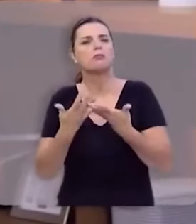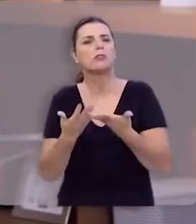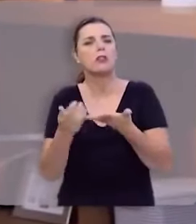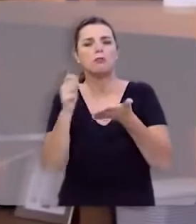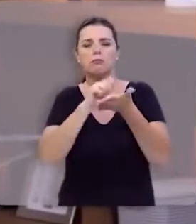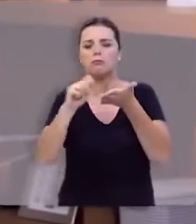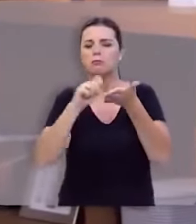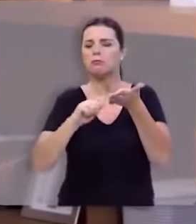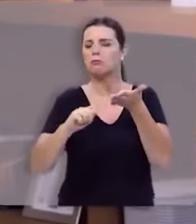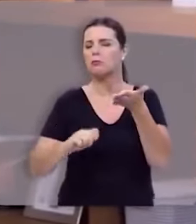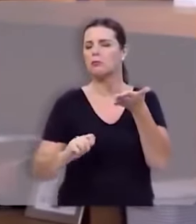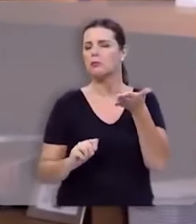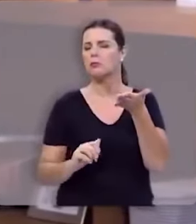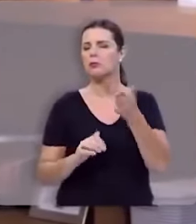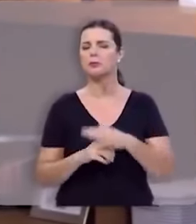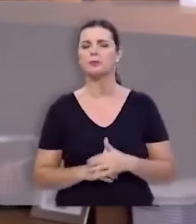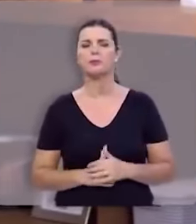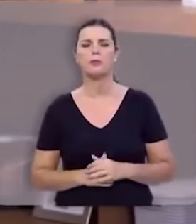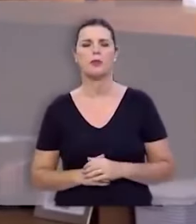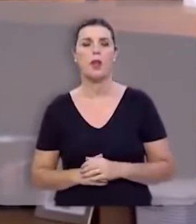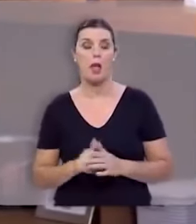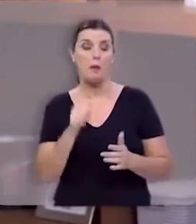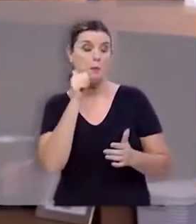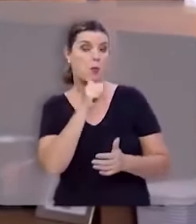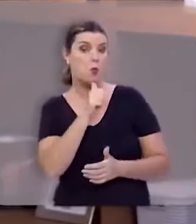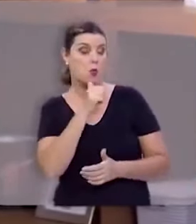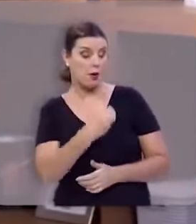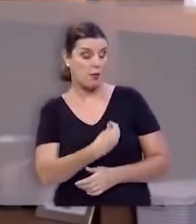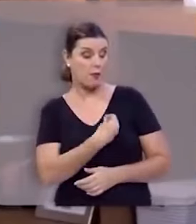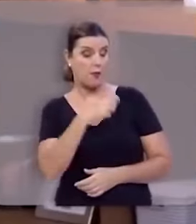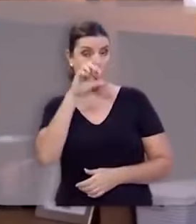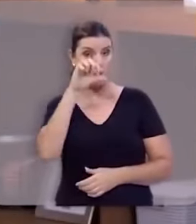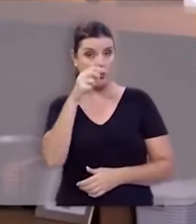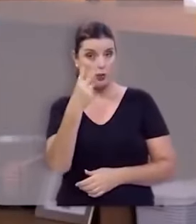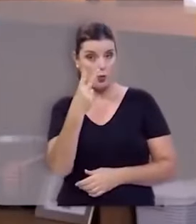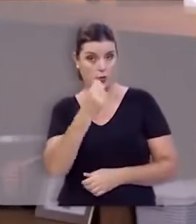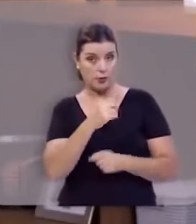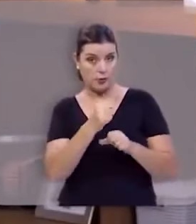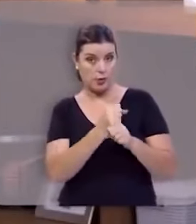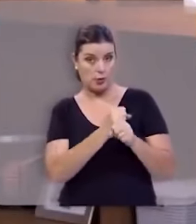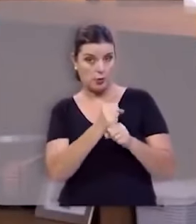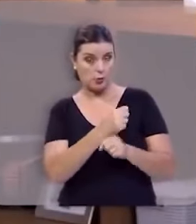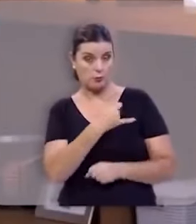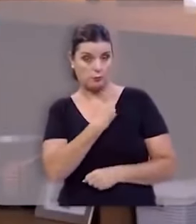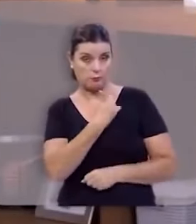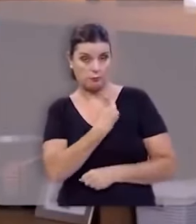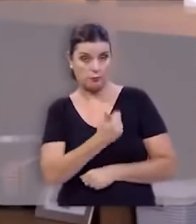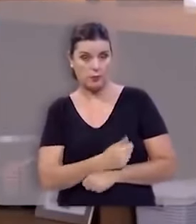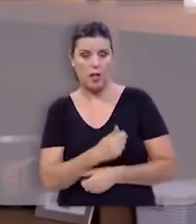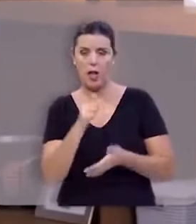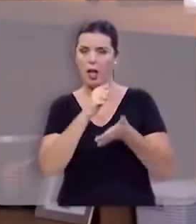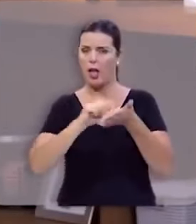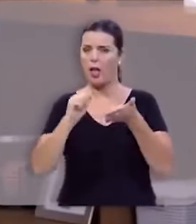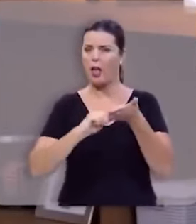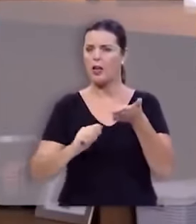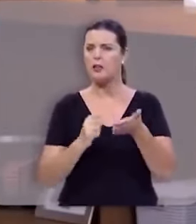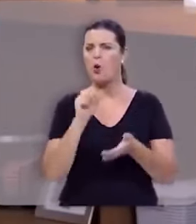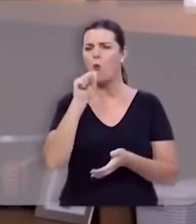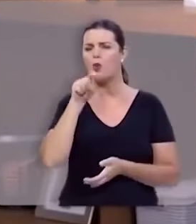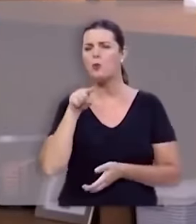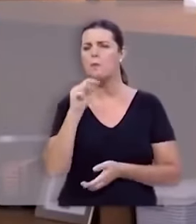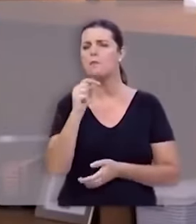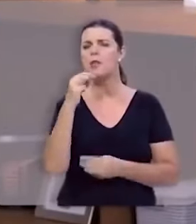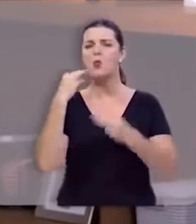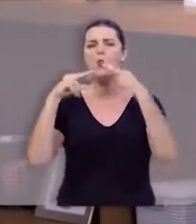evangélica de todos os tempos esta mulher viveu 92 anos esta ela escreveu mais de 8 mil